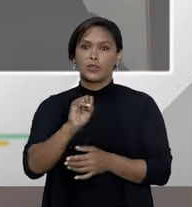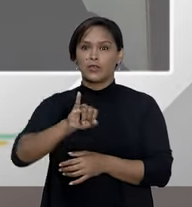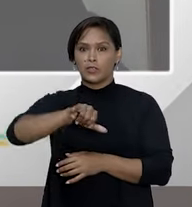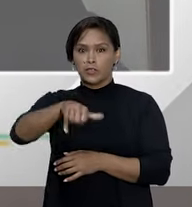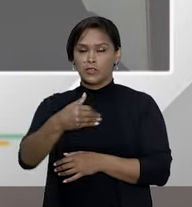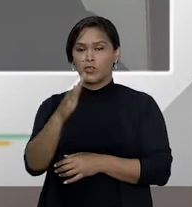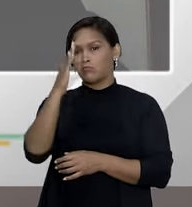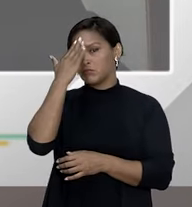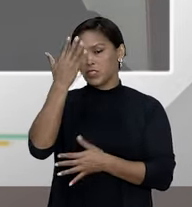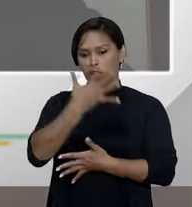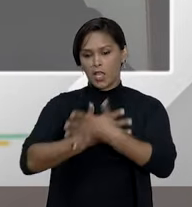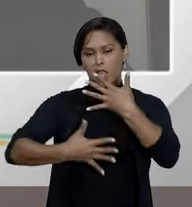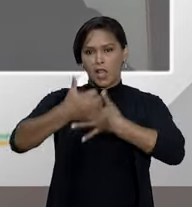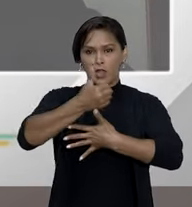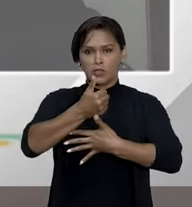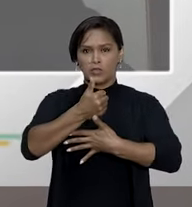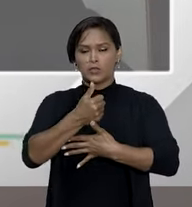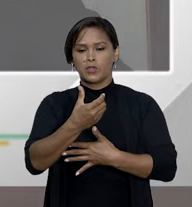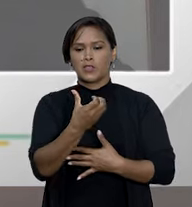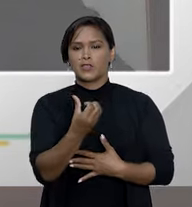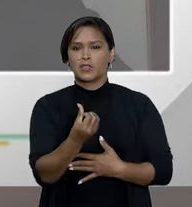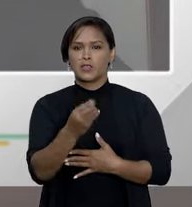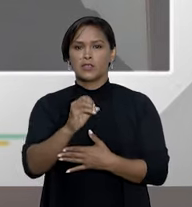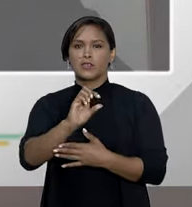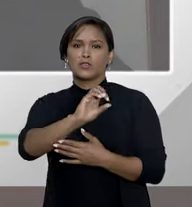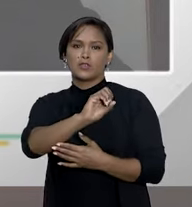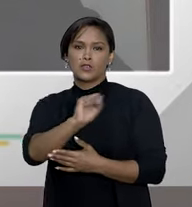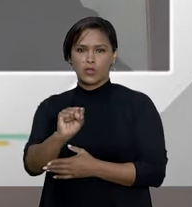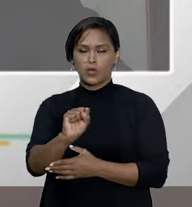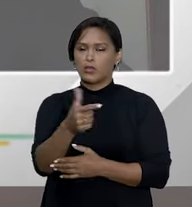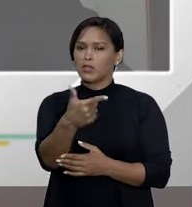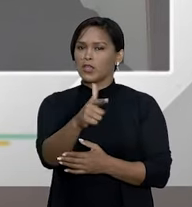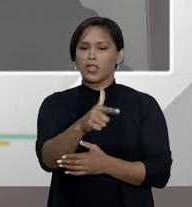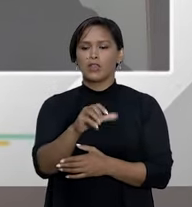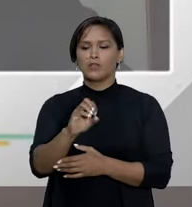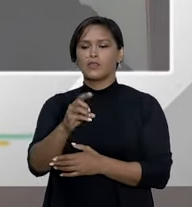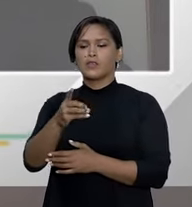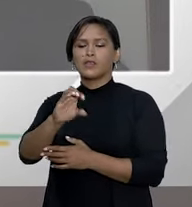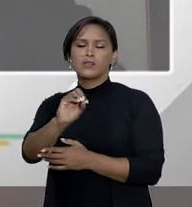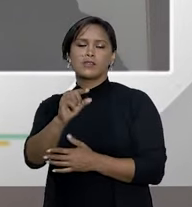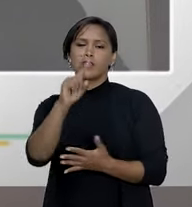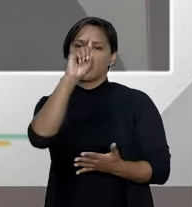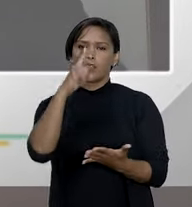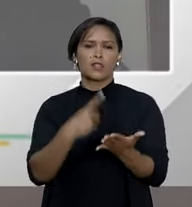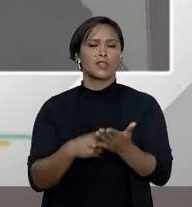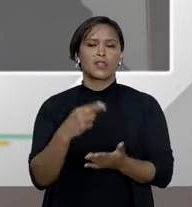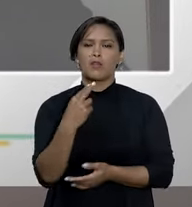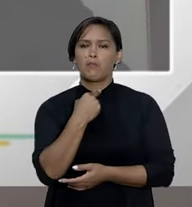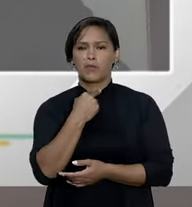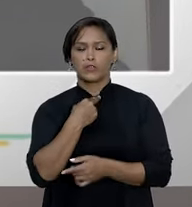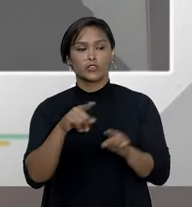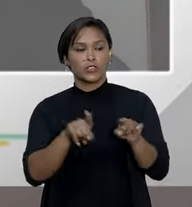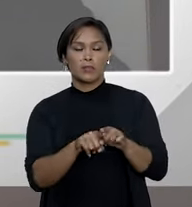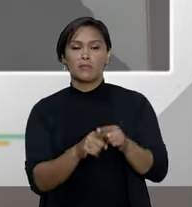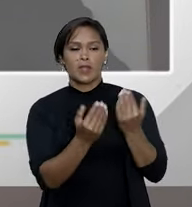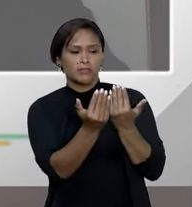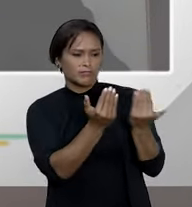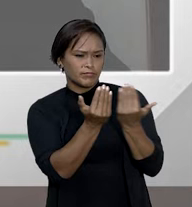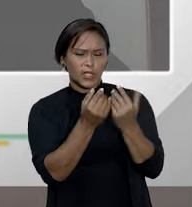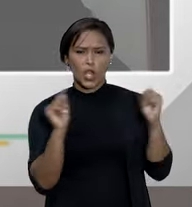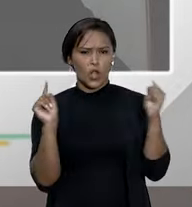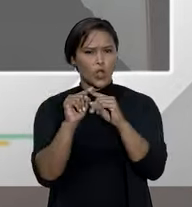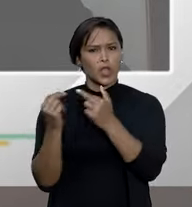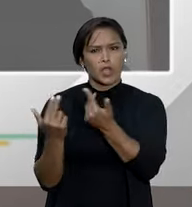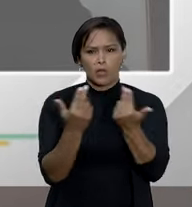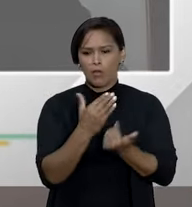entende, segundo a sua súmula 608, que não se aplica o CDC nesse caso. Mas, havendo compatibilidade, se